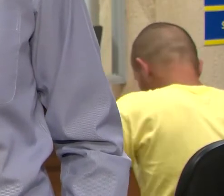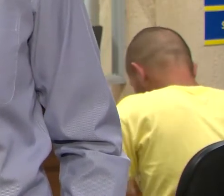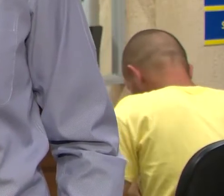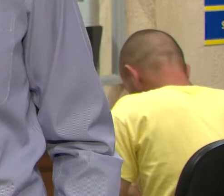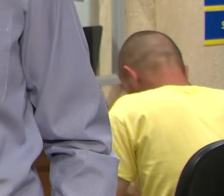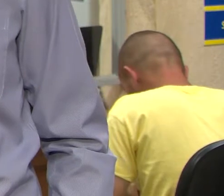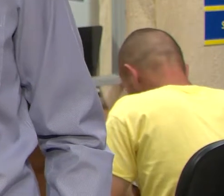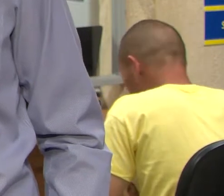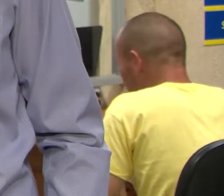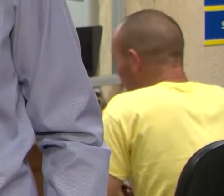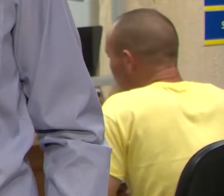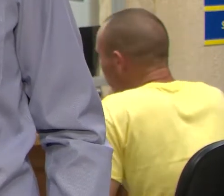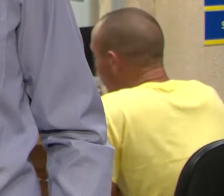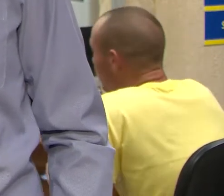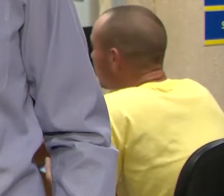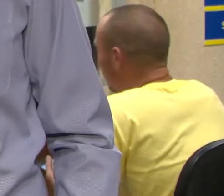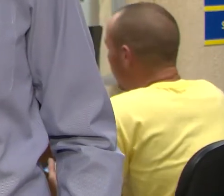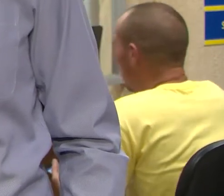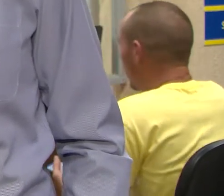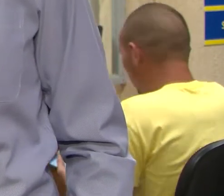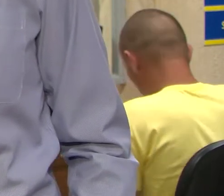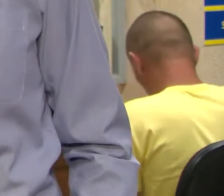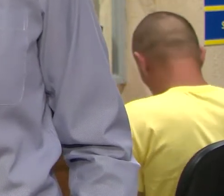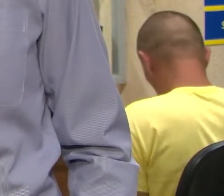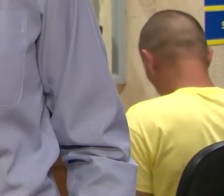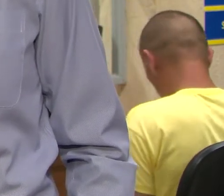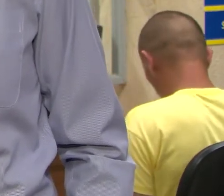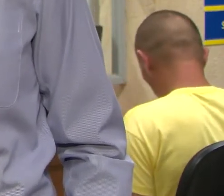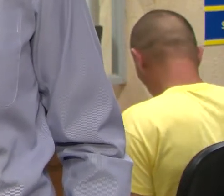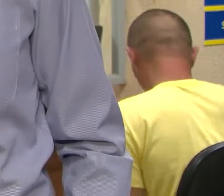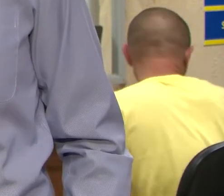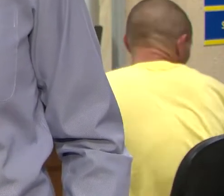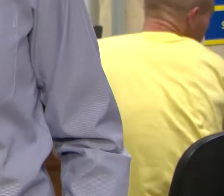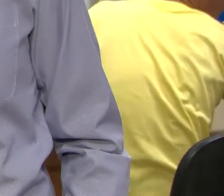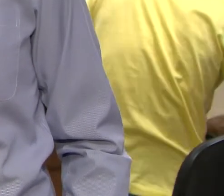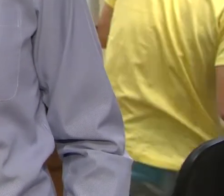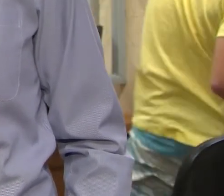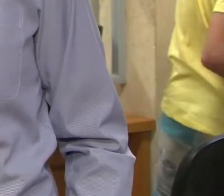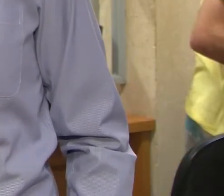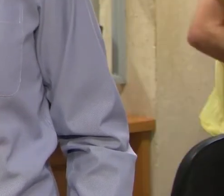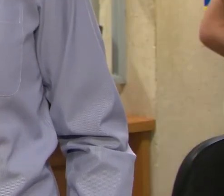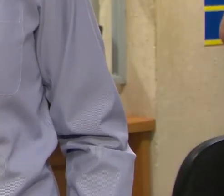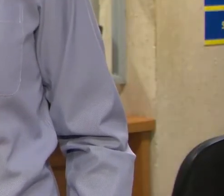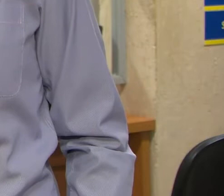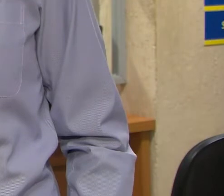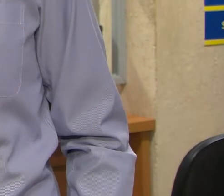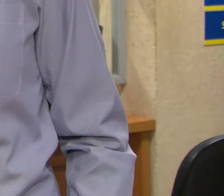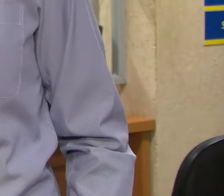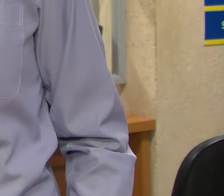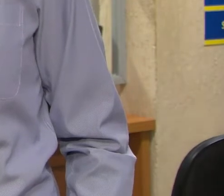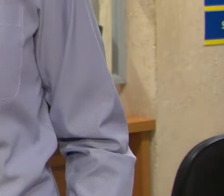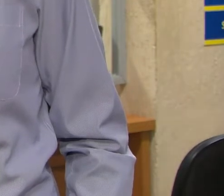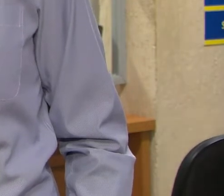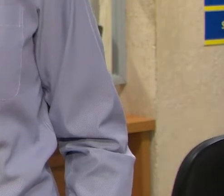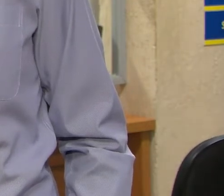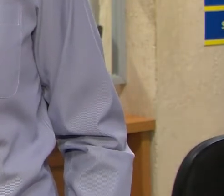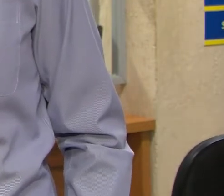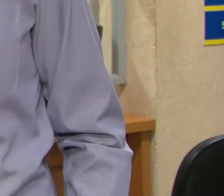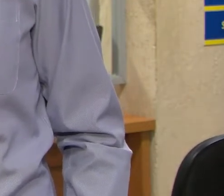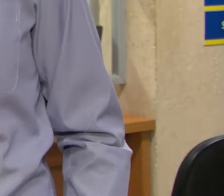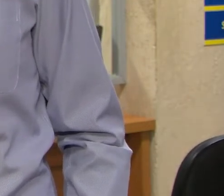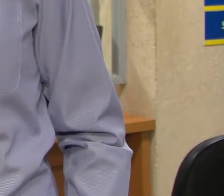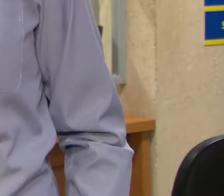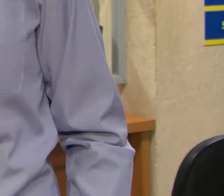telefonemas que nós recebemos aqui na sala do empreendedor e também através das perguntas via WhatsApp e via também